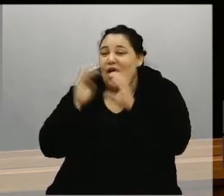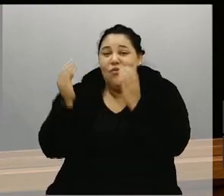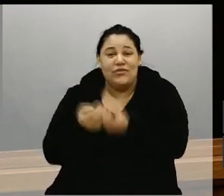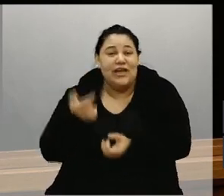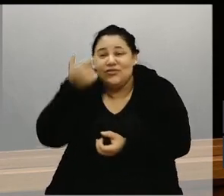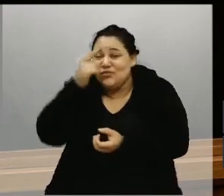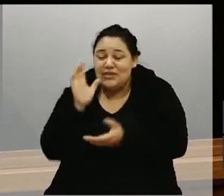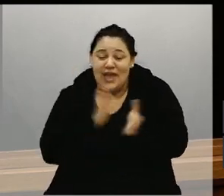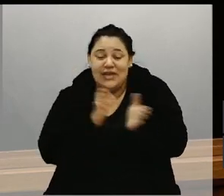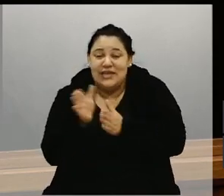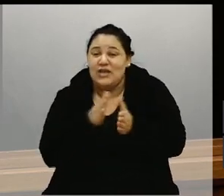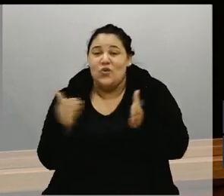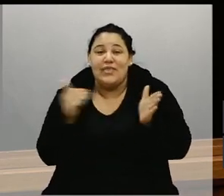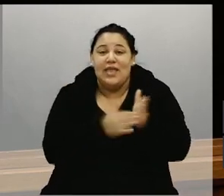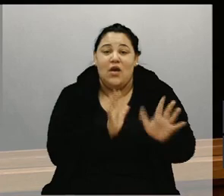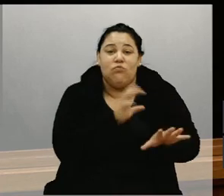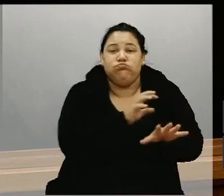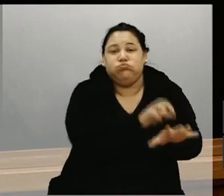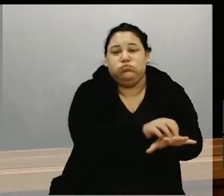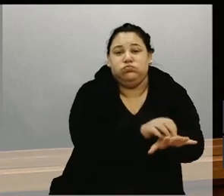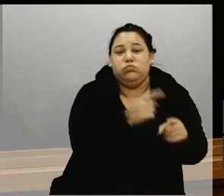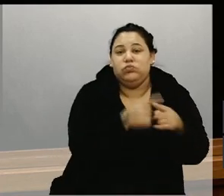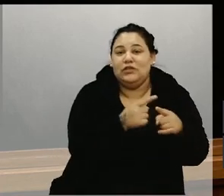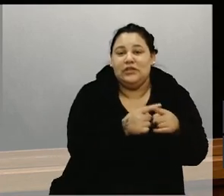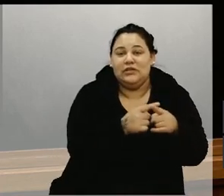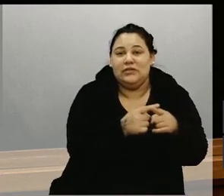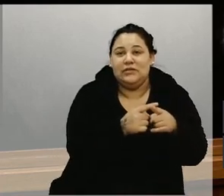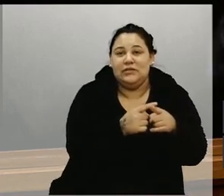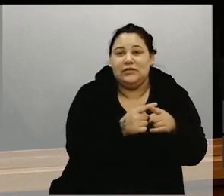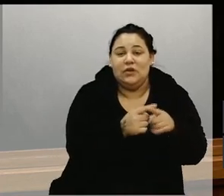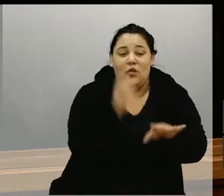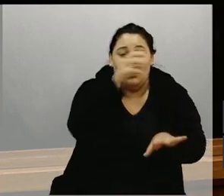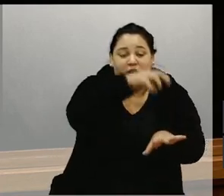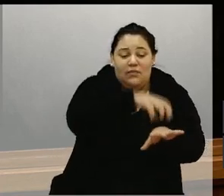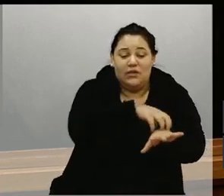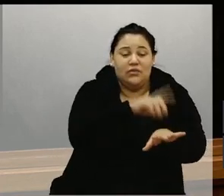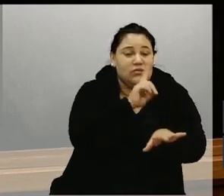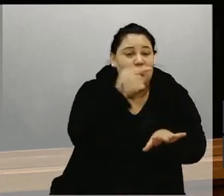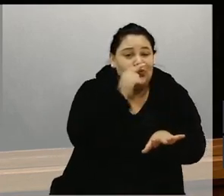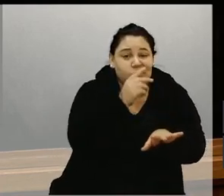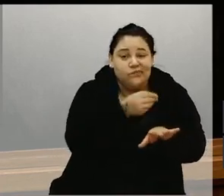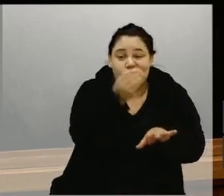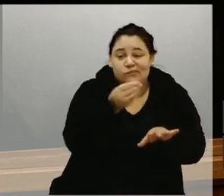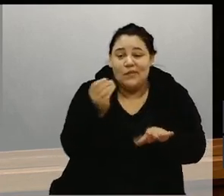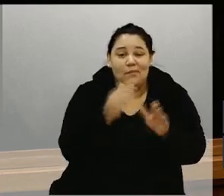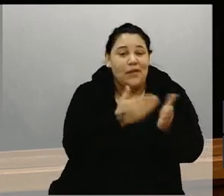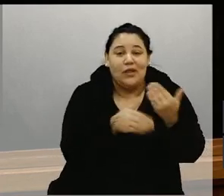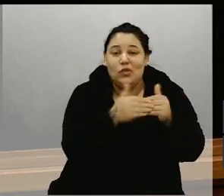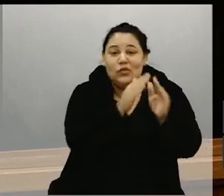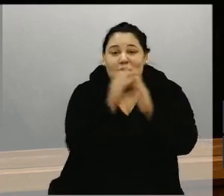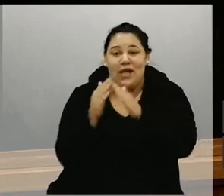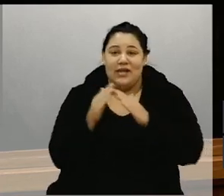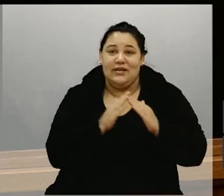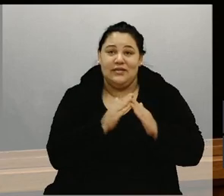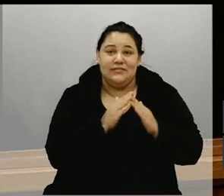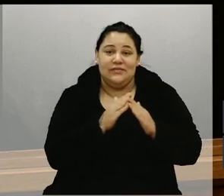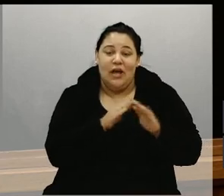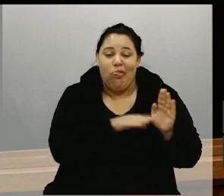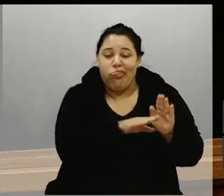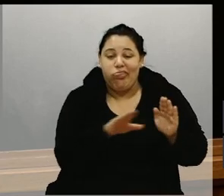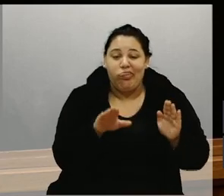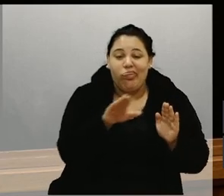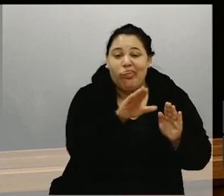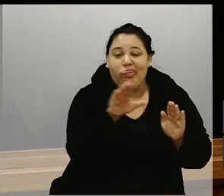caminhão, porque o caminhão não tem condições de abastecer as casas, né? Então é morro acima